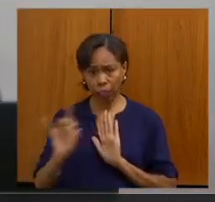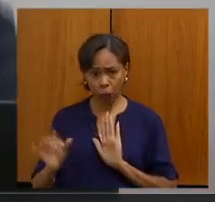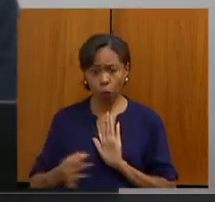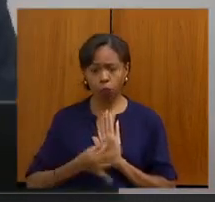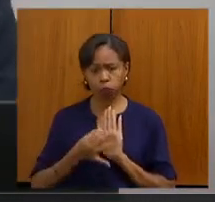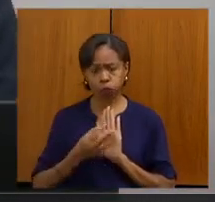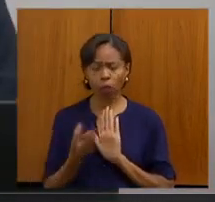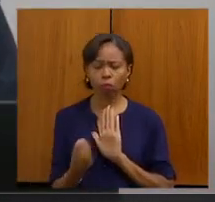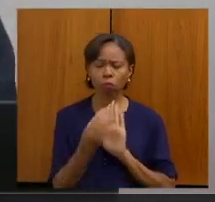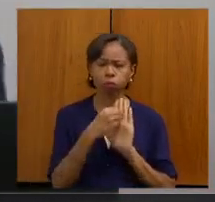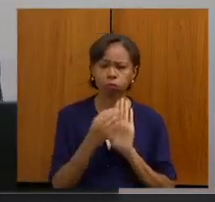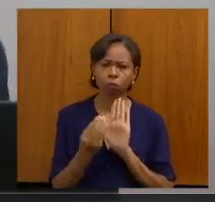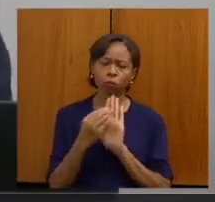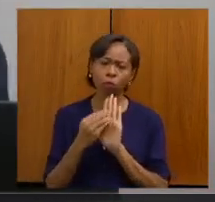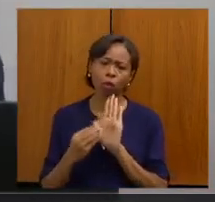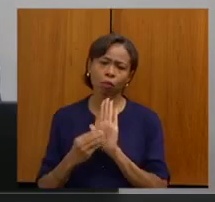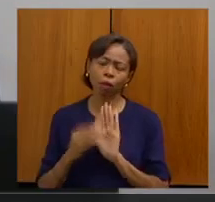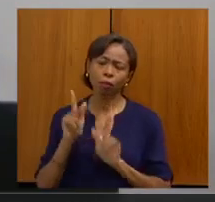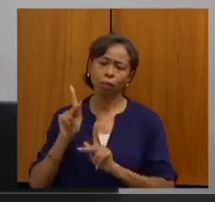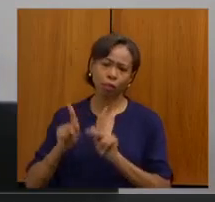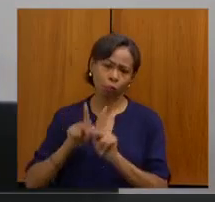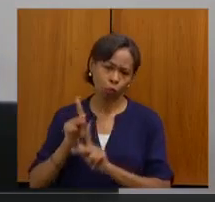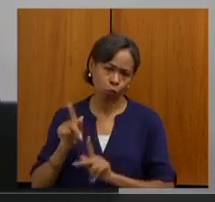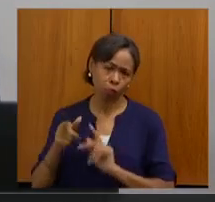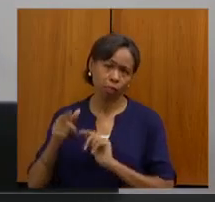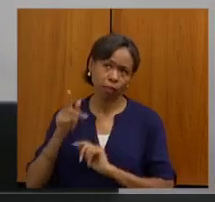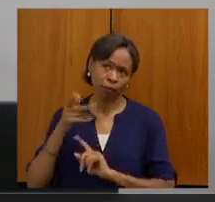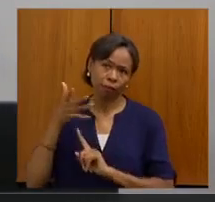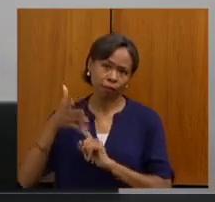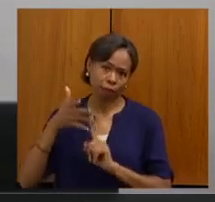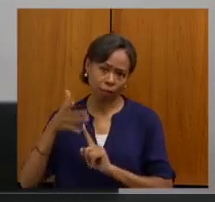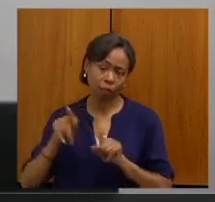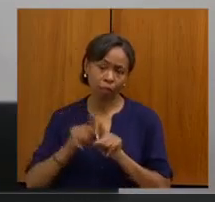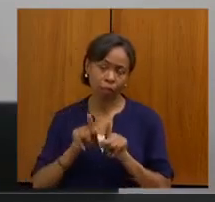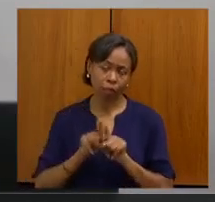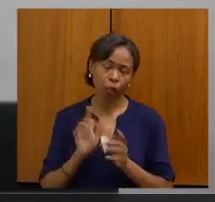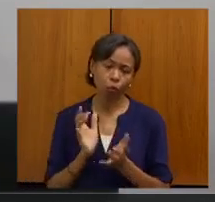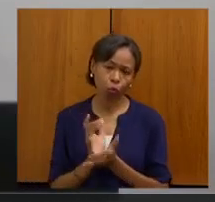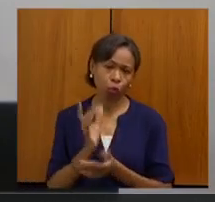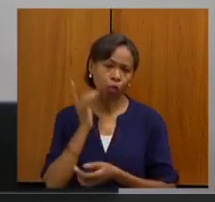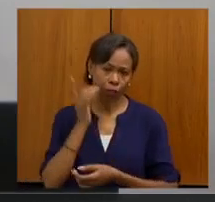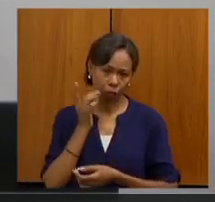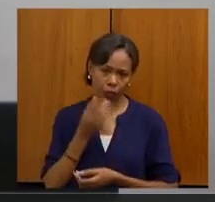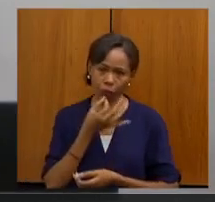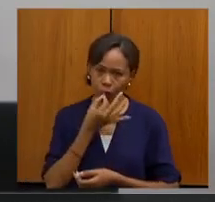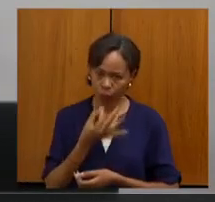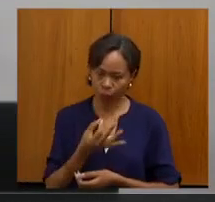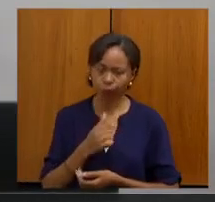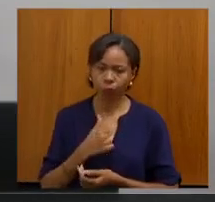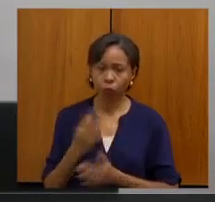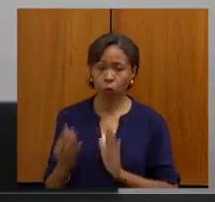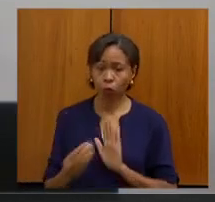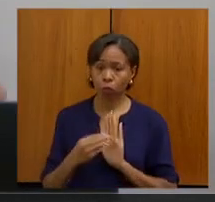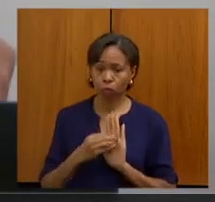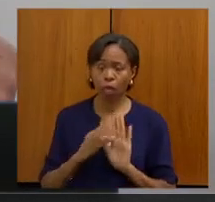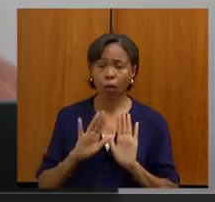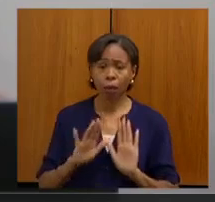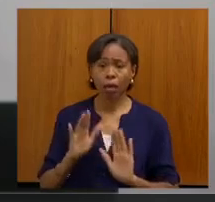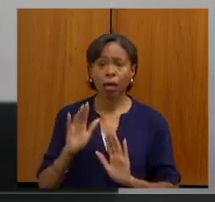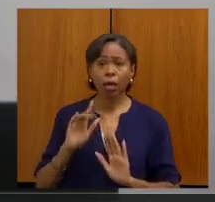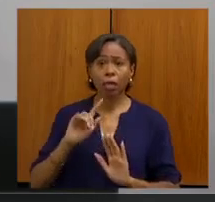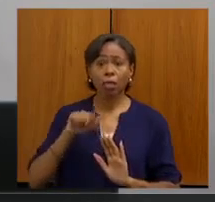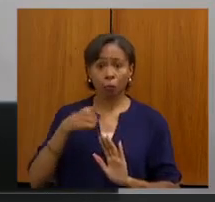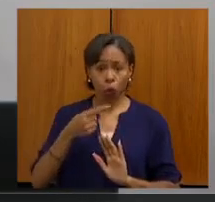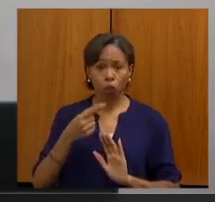pelas pessoas que falaram, tanto pelos deputados. Nós temos aqui, depois,